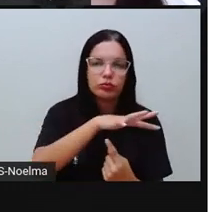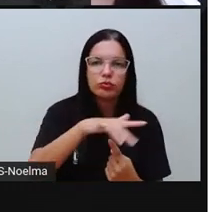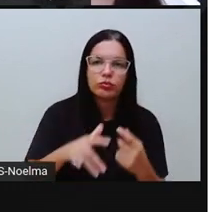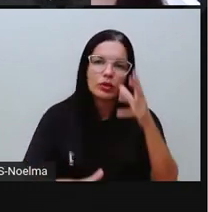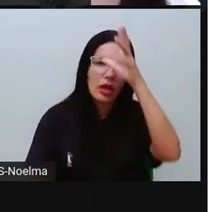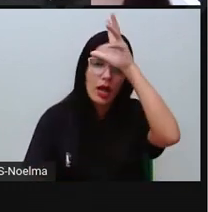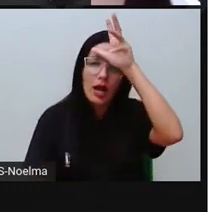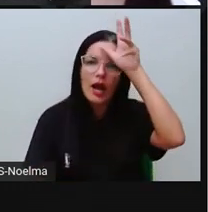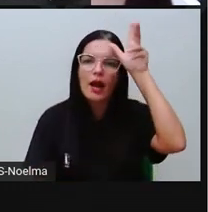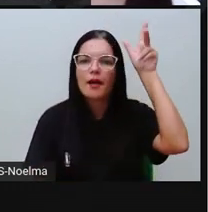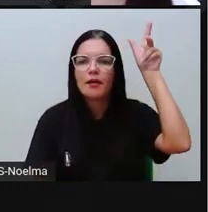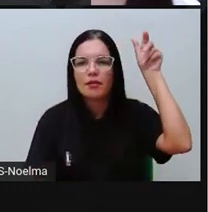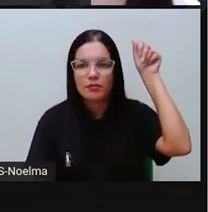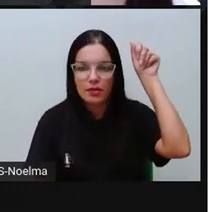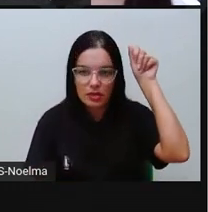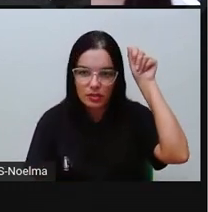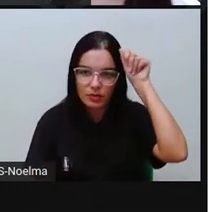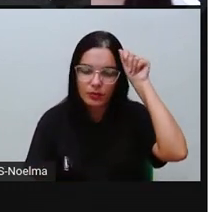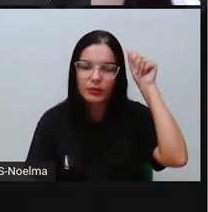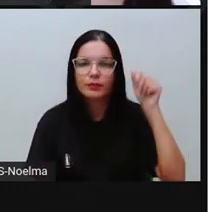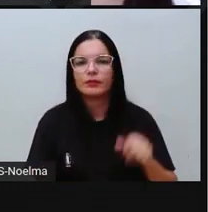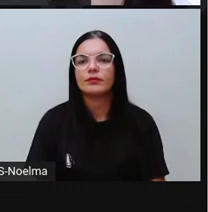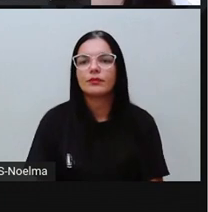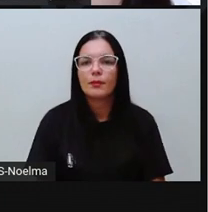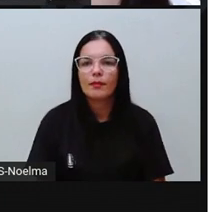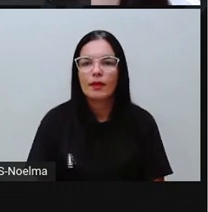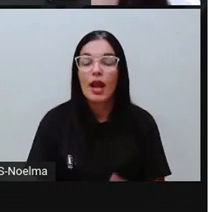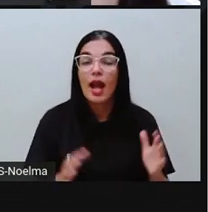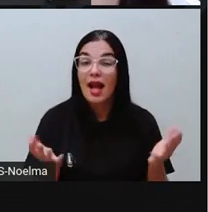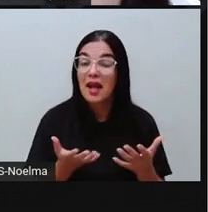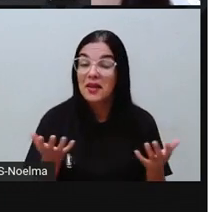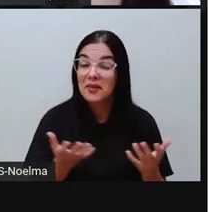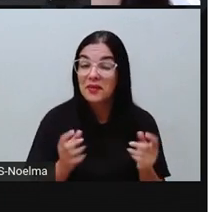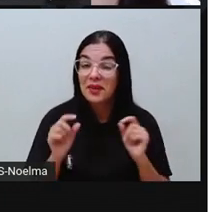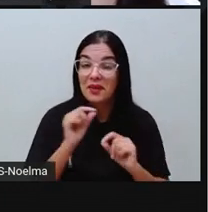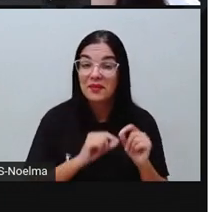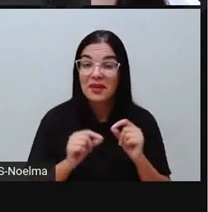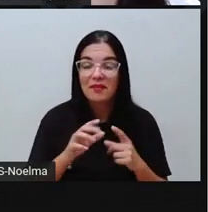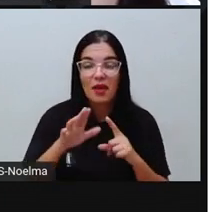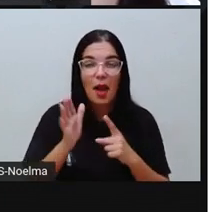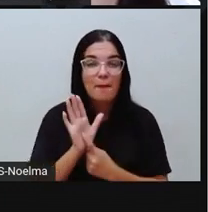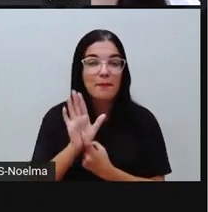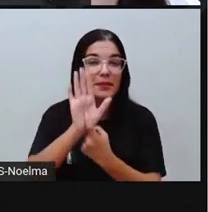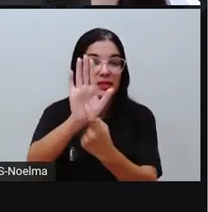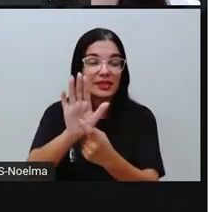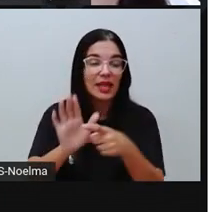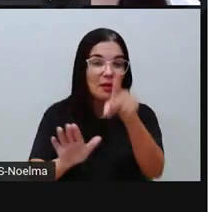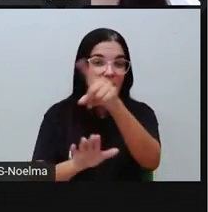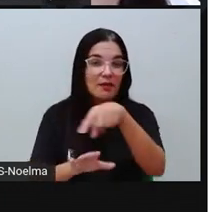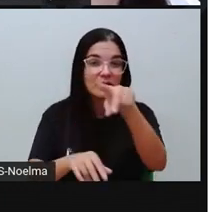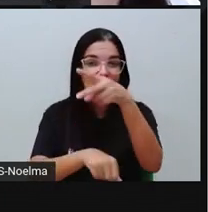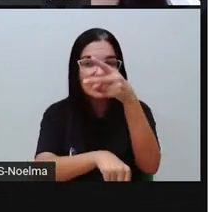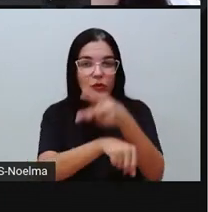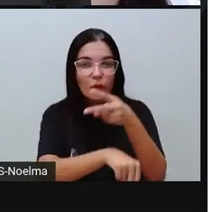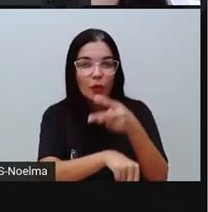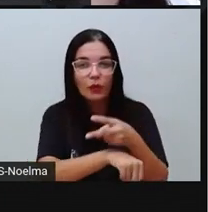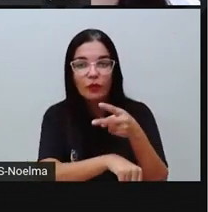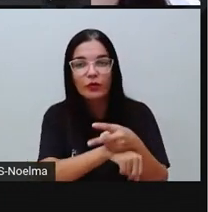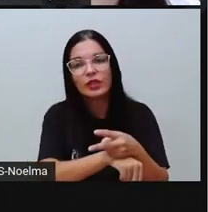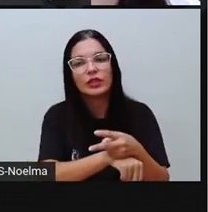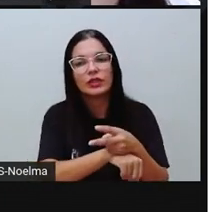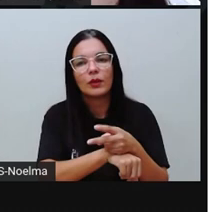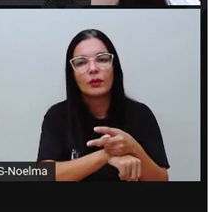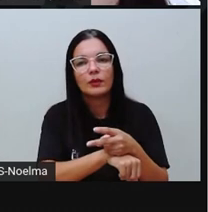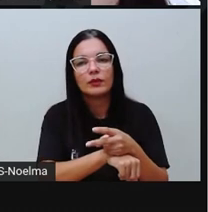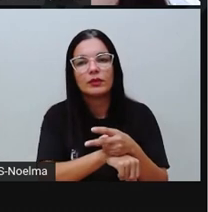né? Um dos biomas brasileiros, certo? E agora eu vou apresentar para vocês aqui um